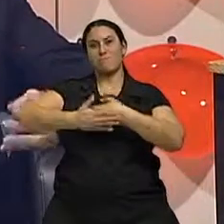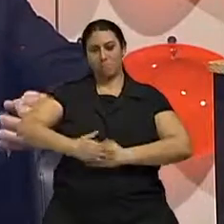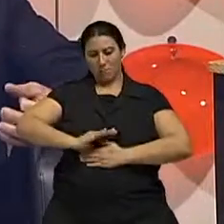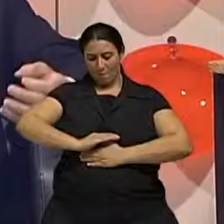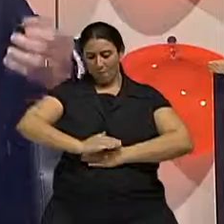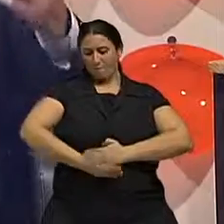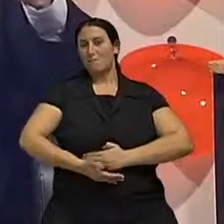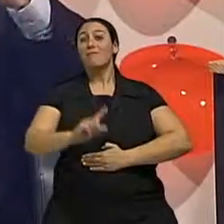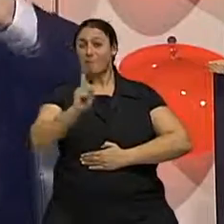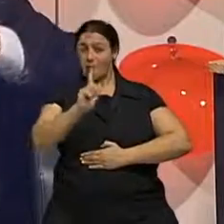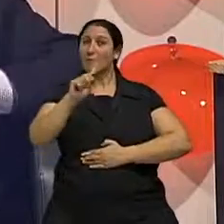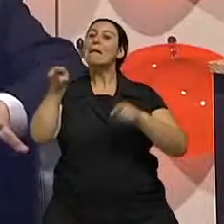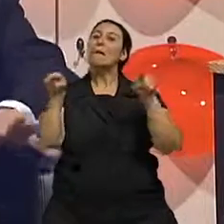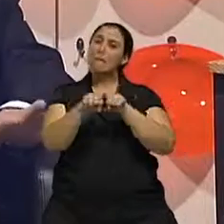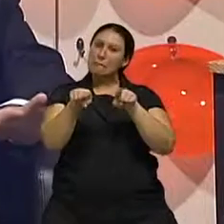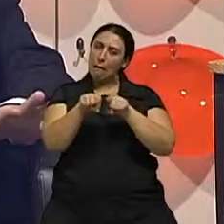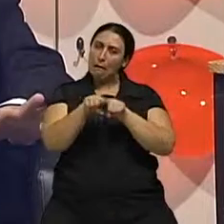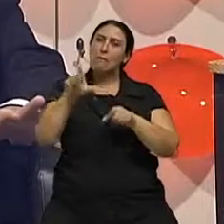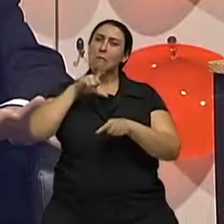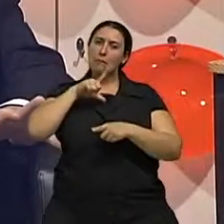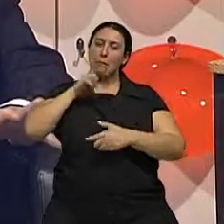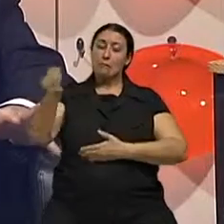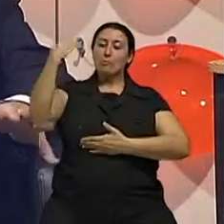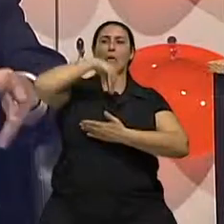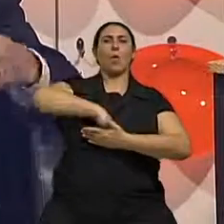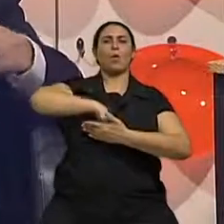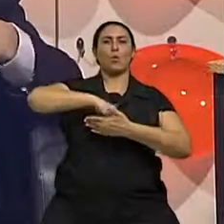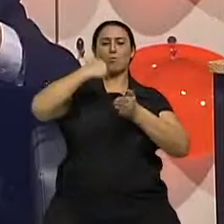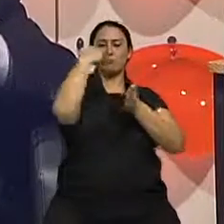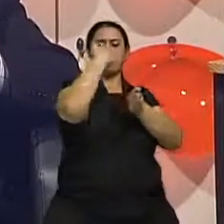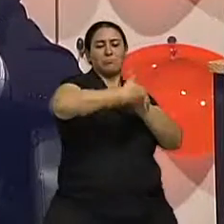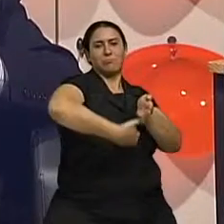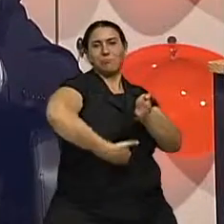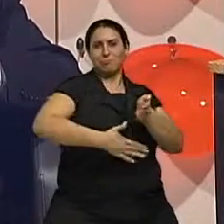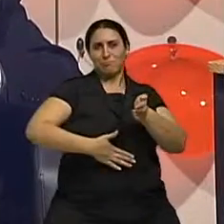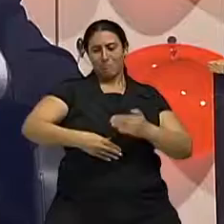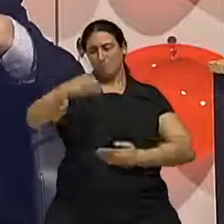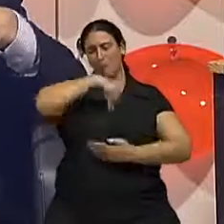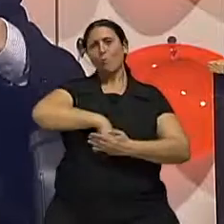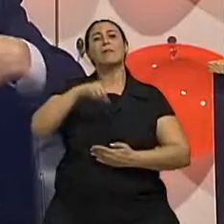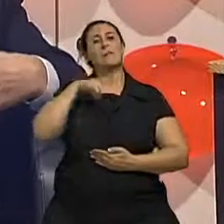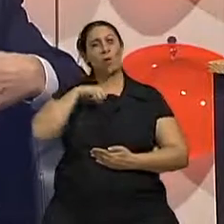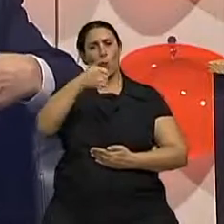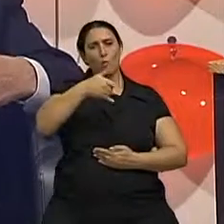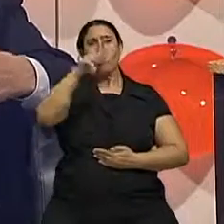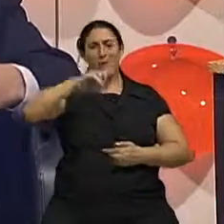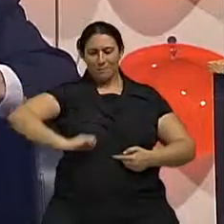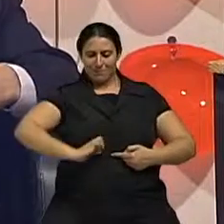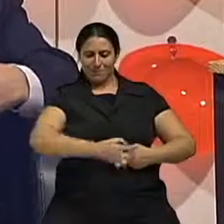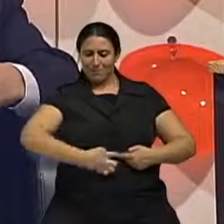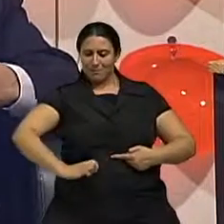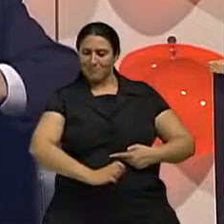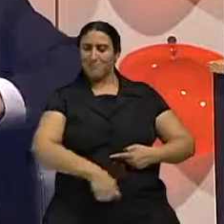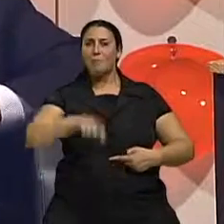Existe a gordura dentro da musculatura. Ah, ok. Existe uns elementos no intestino chamado epíplum, que